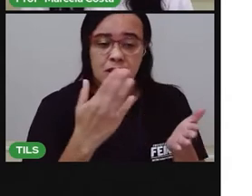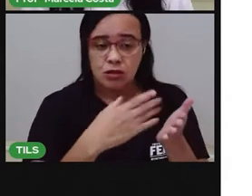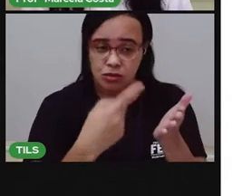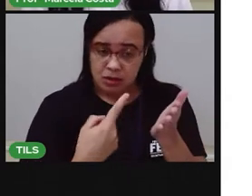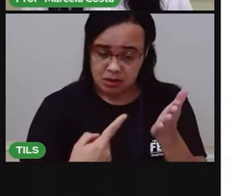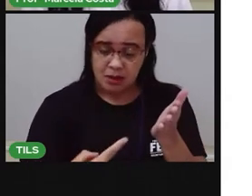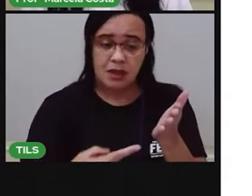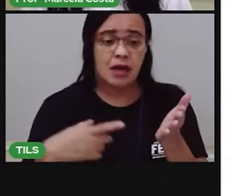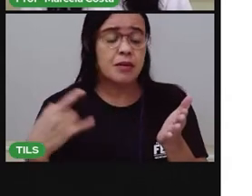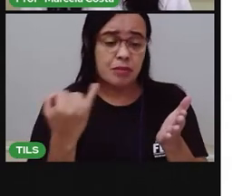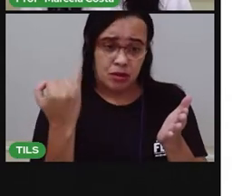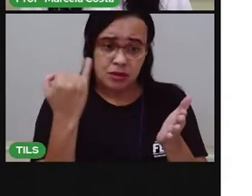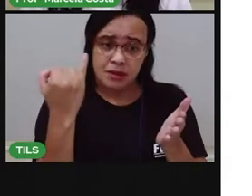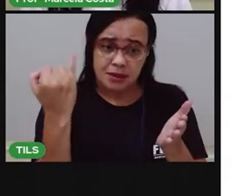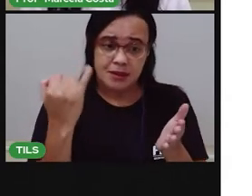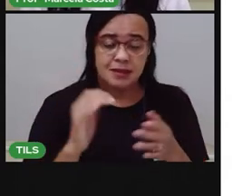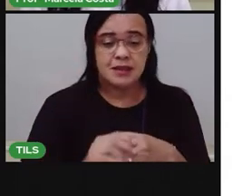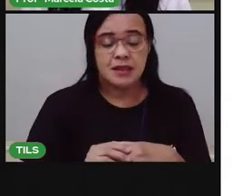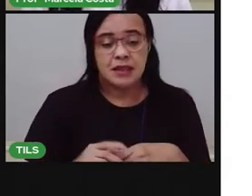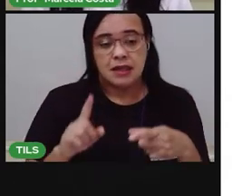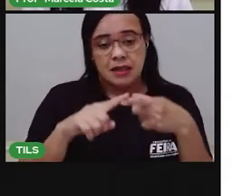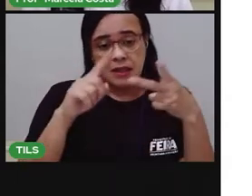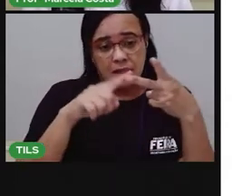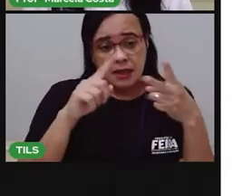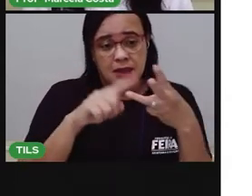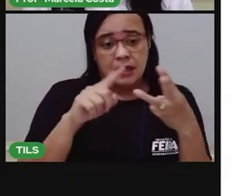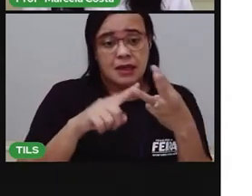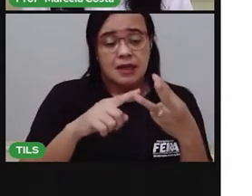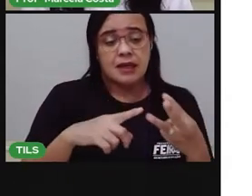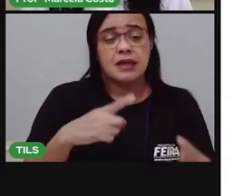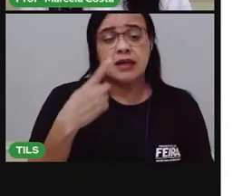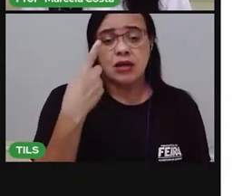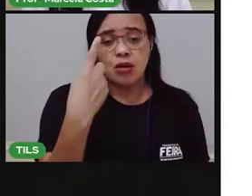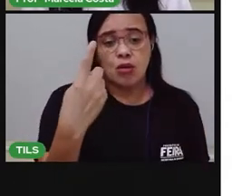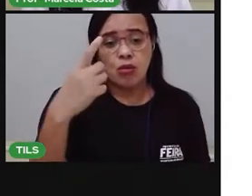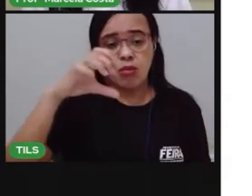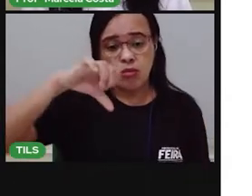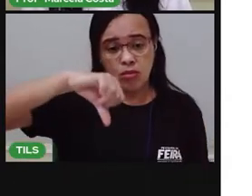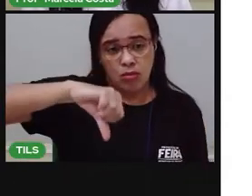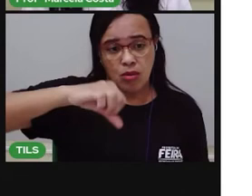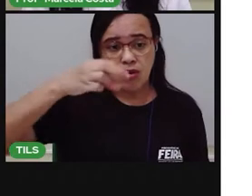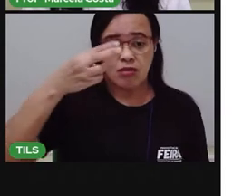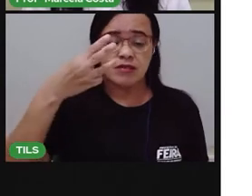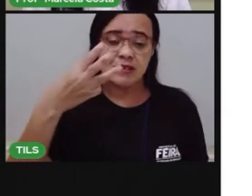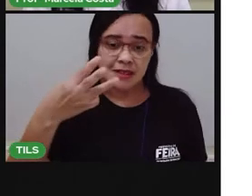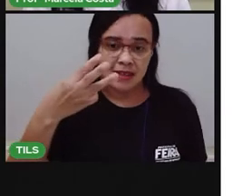E também para os bombeiros, que é o 193.